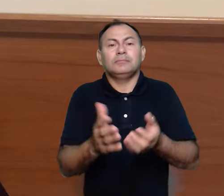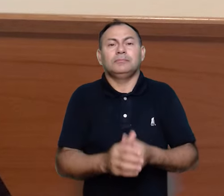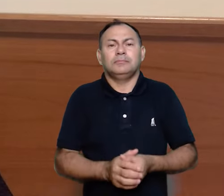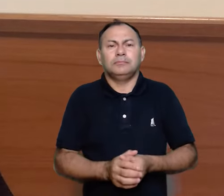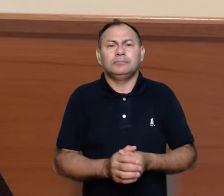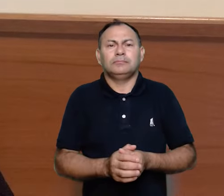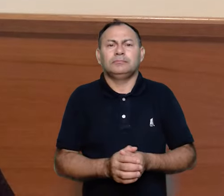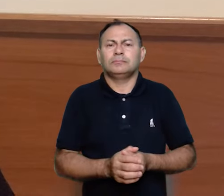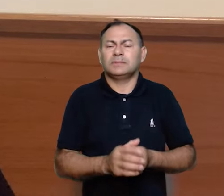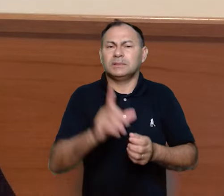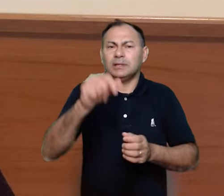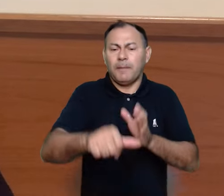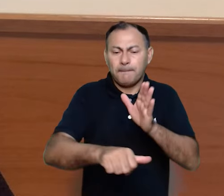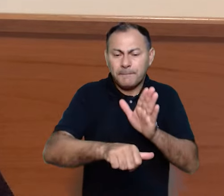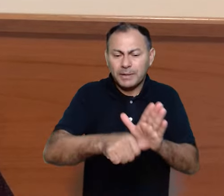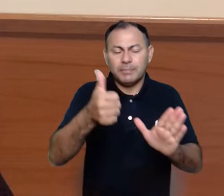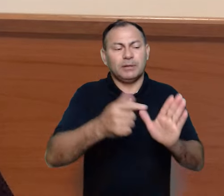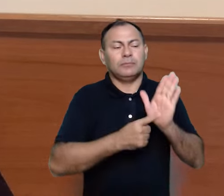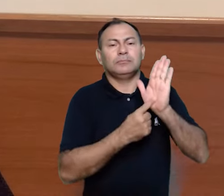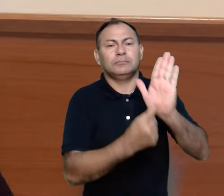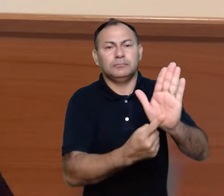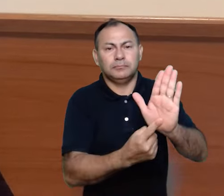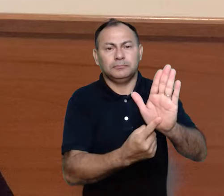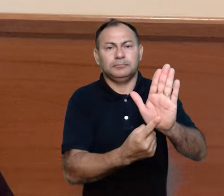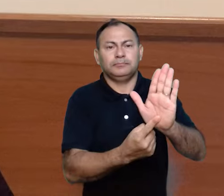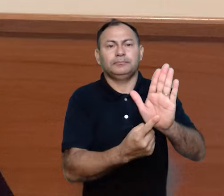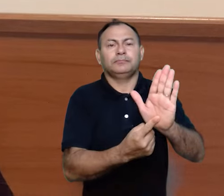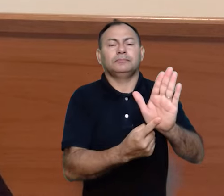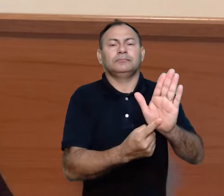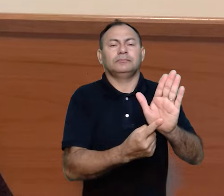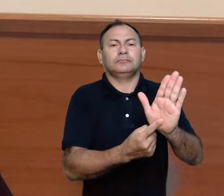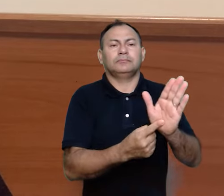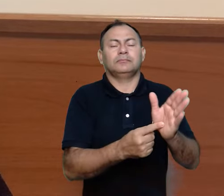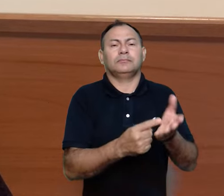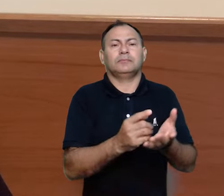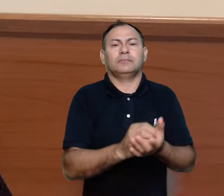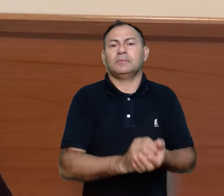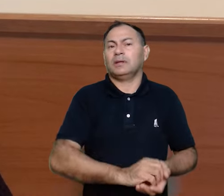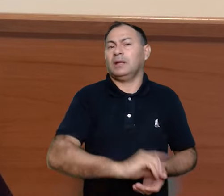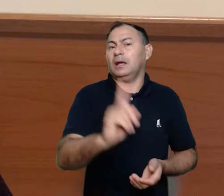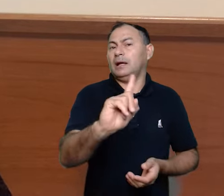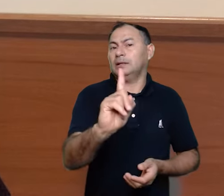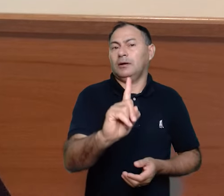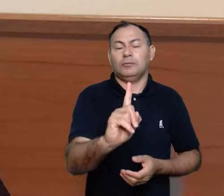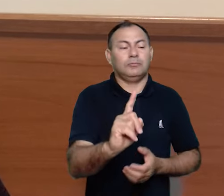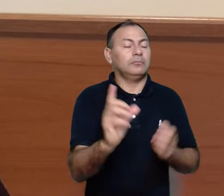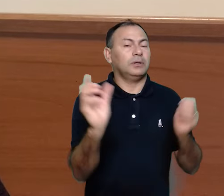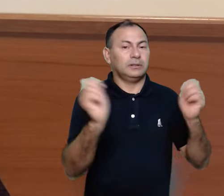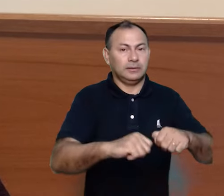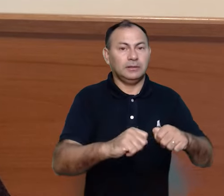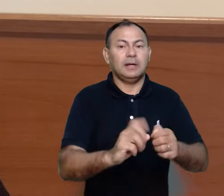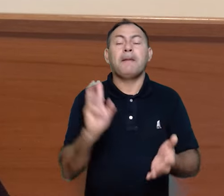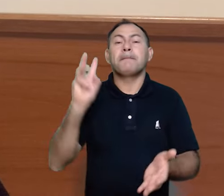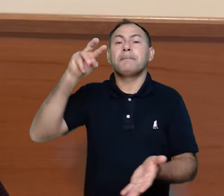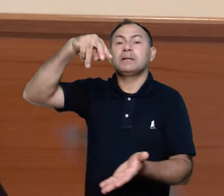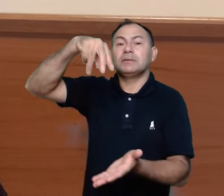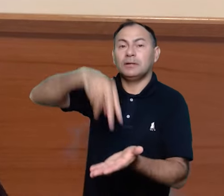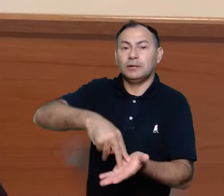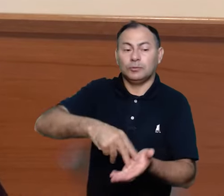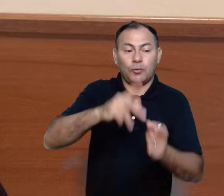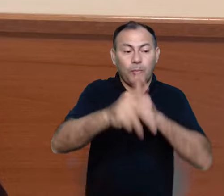deixando como primeiro sinal a ausência ou a não possibilidade de